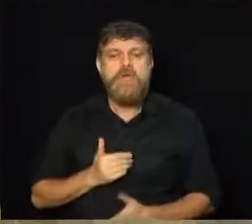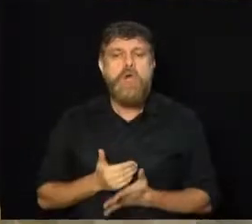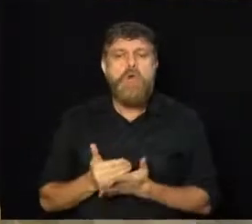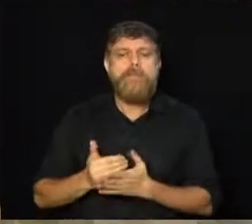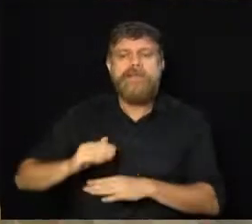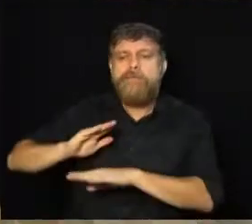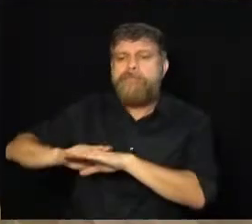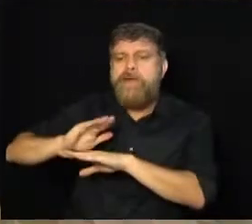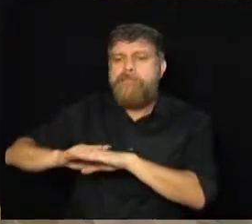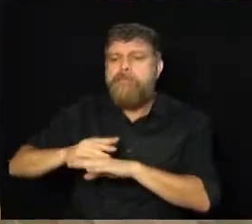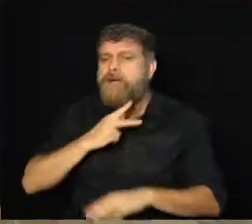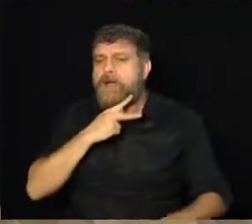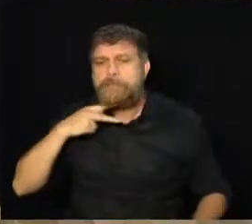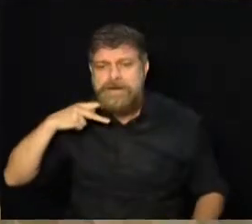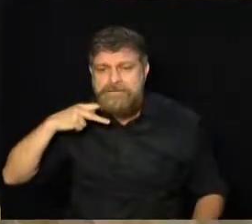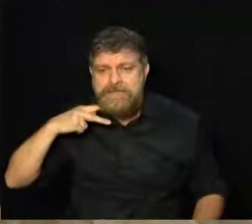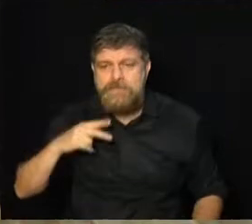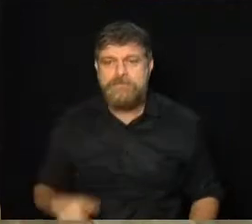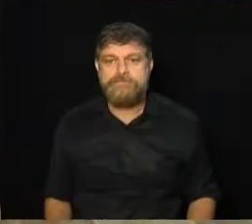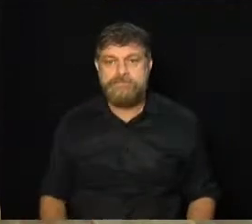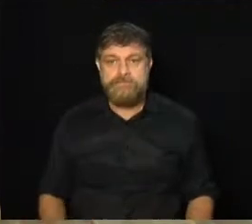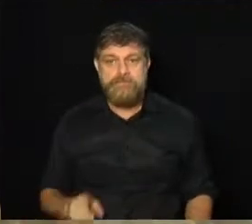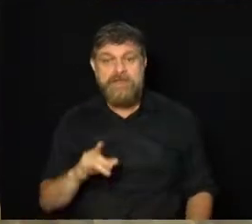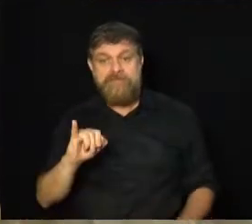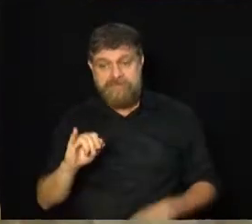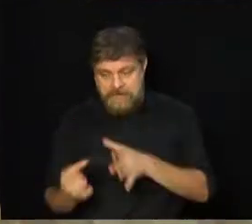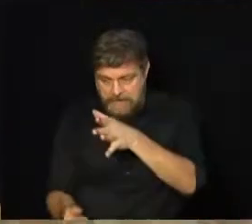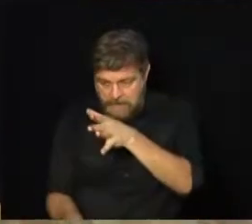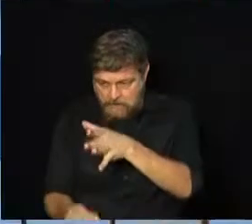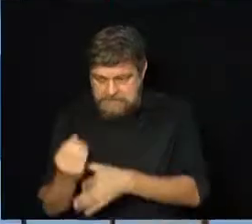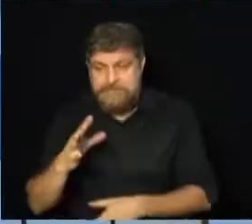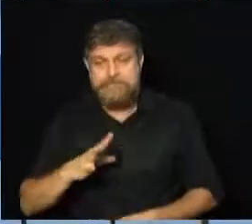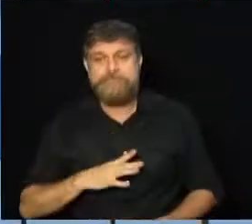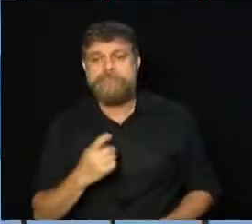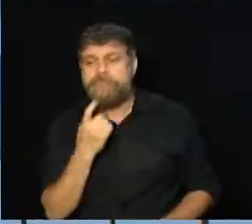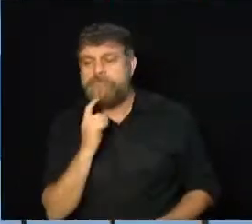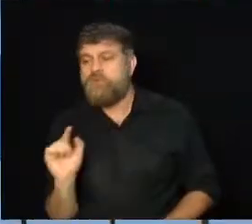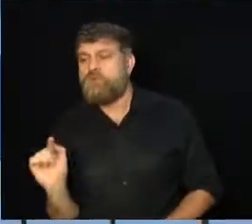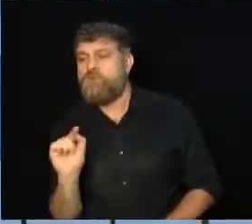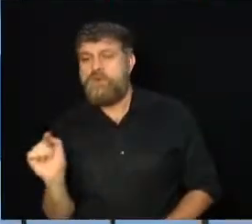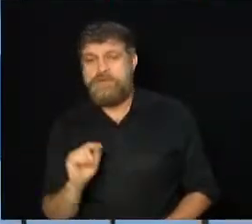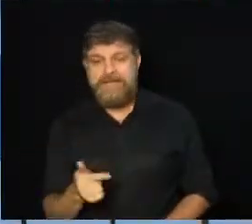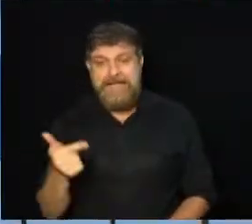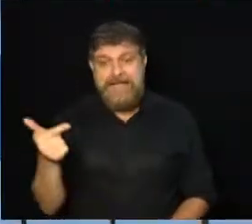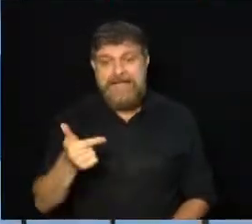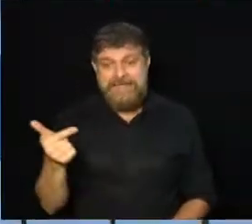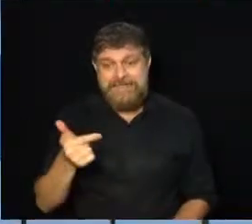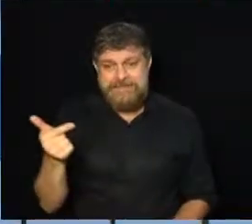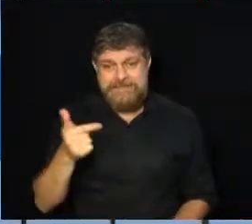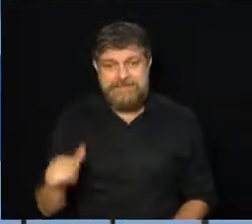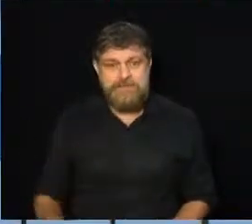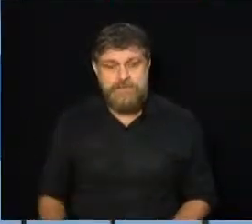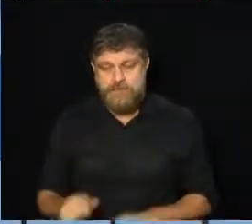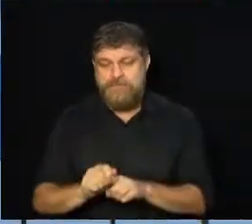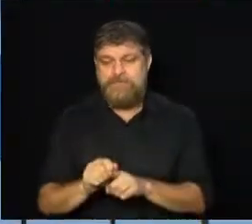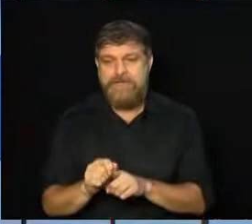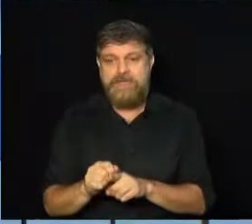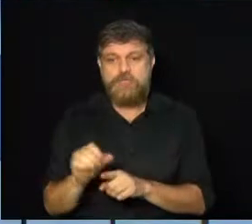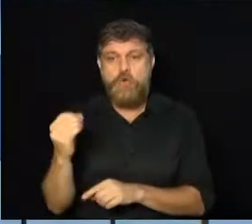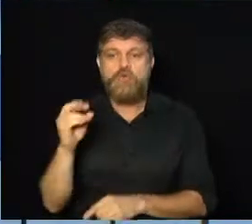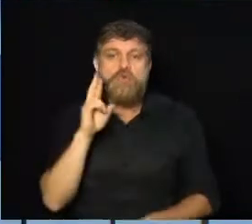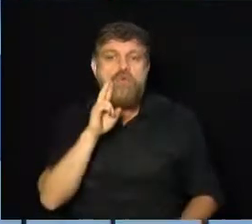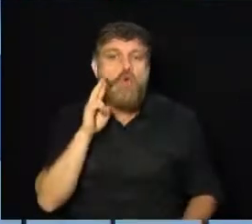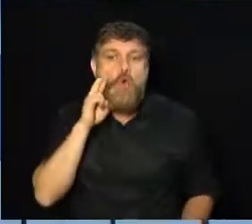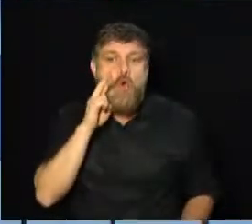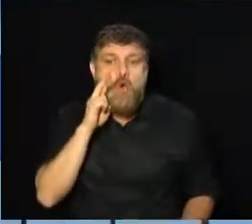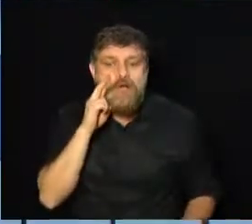vereador Permínio Monteiro. É porque vai acontecer aqui em Campinas a segunda edição do Outubro Rosa para Mulheres